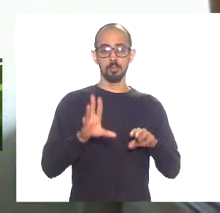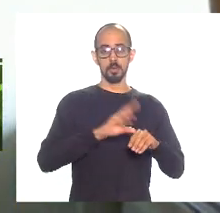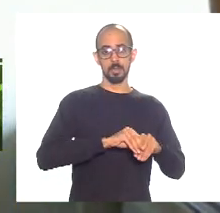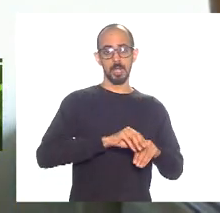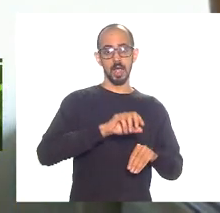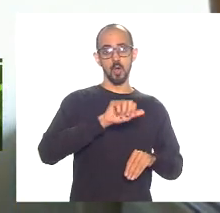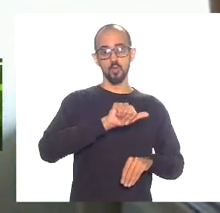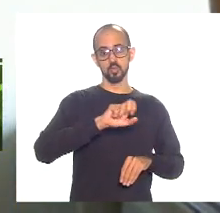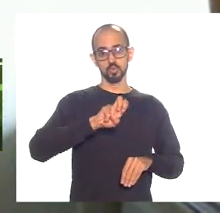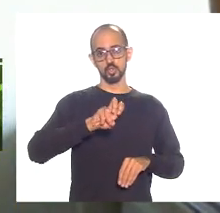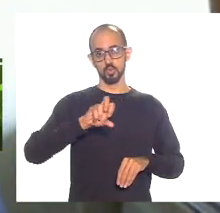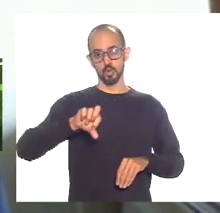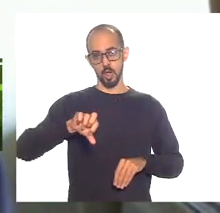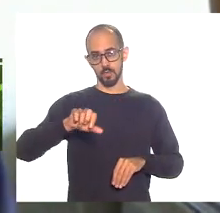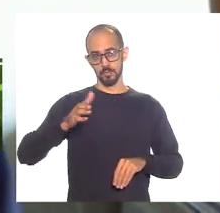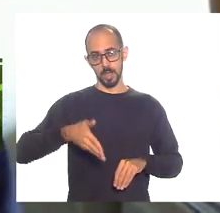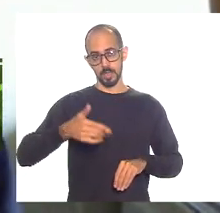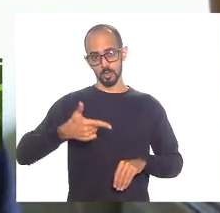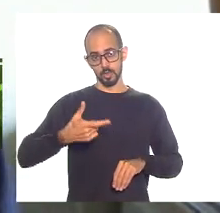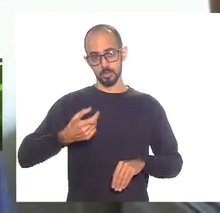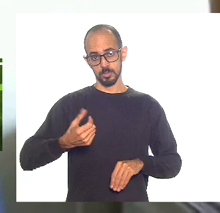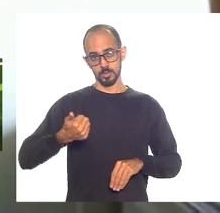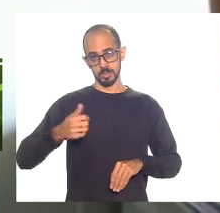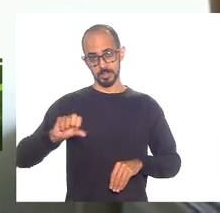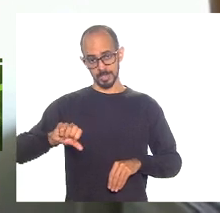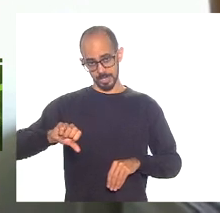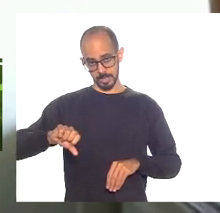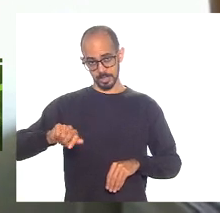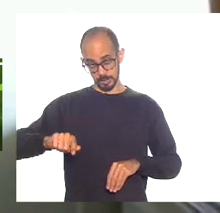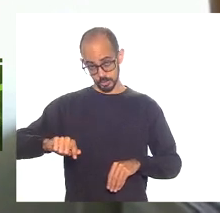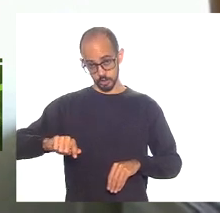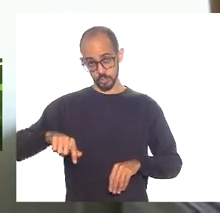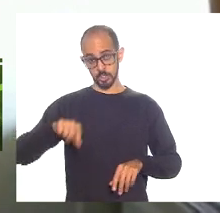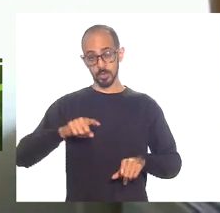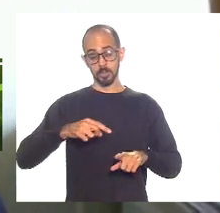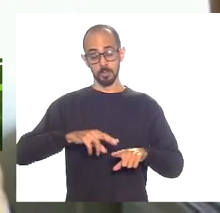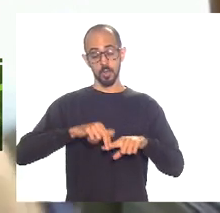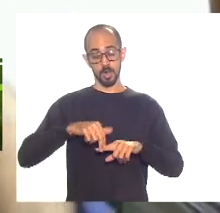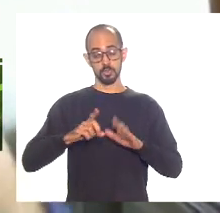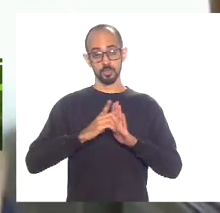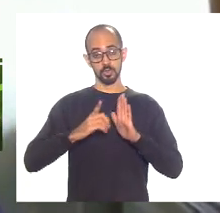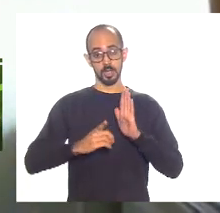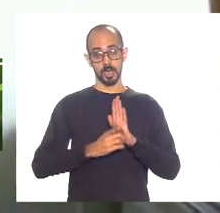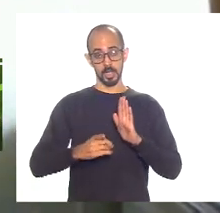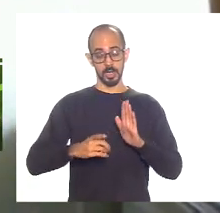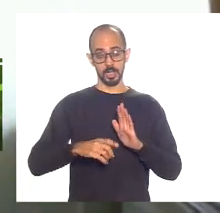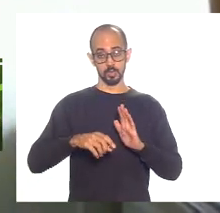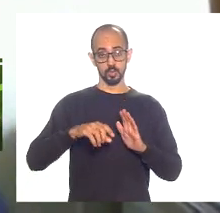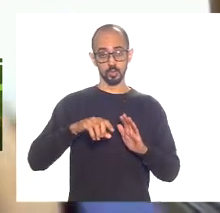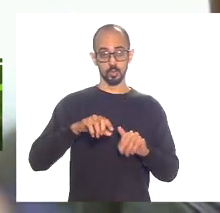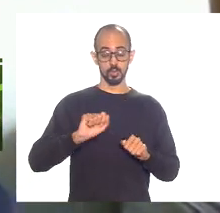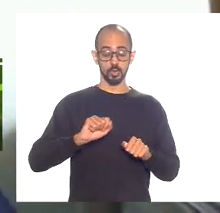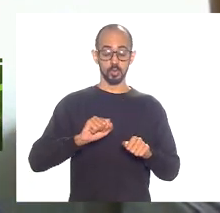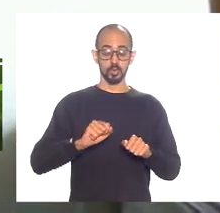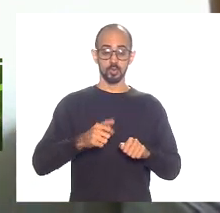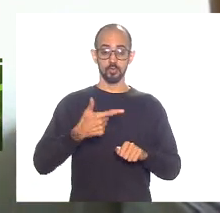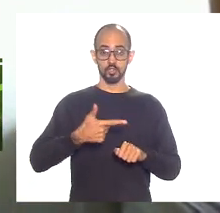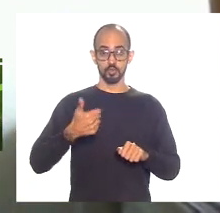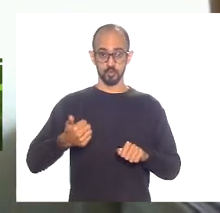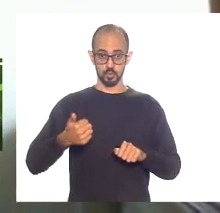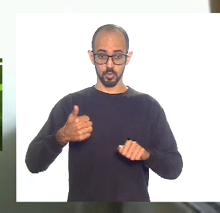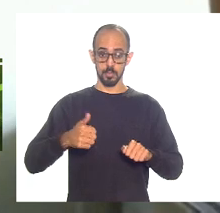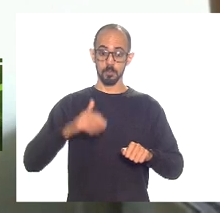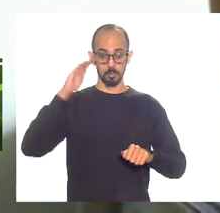17 quanto o decreto 10.681 de 21 principalmente o pacote das